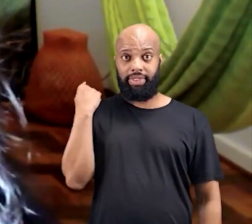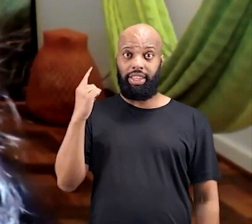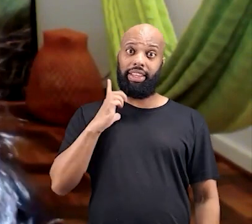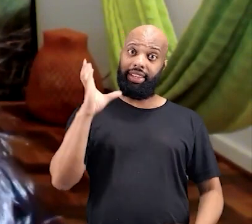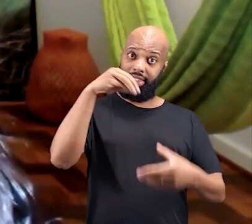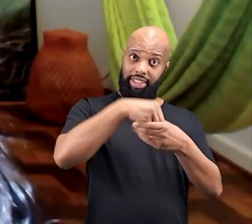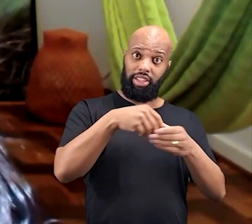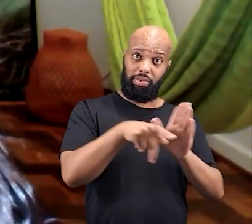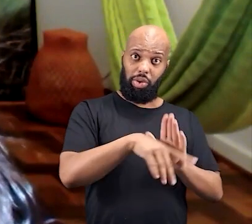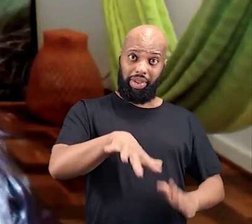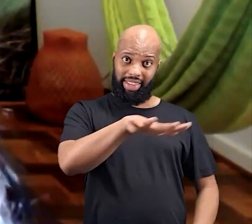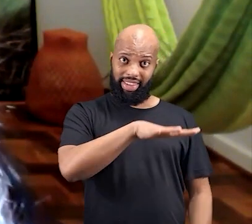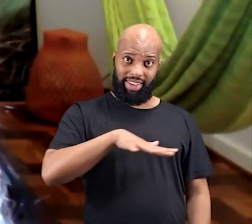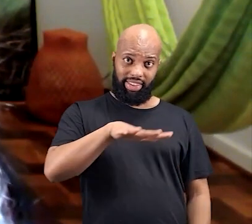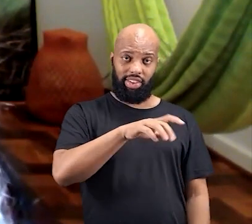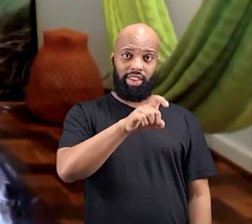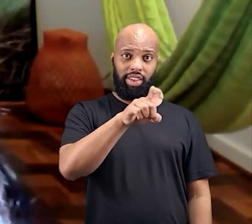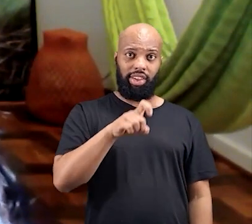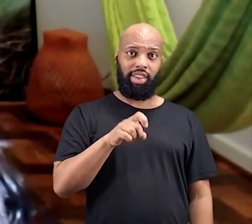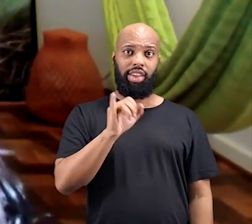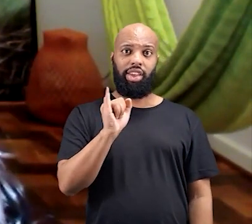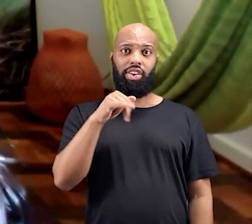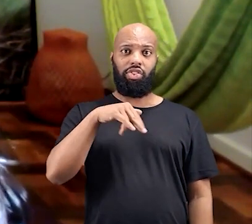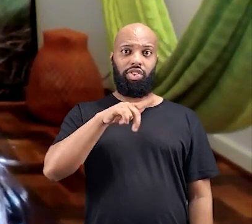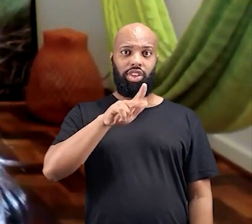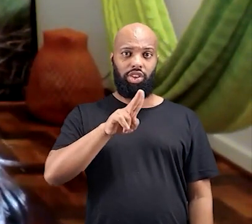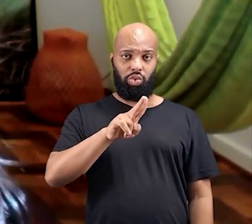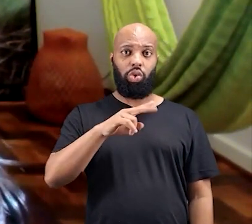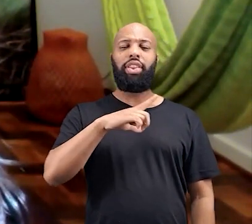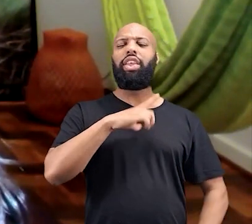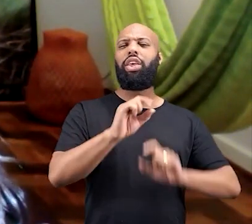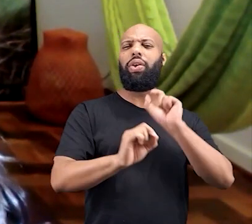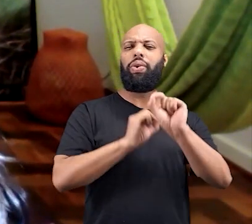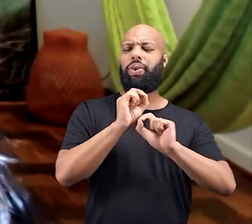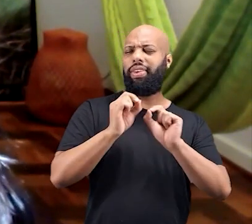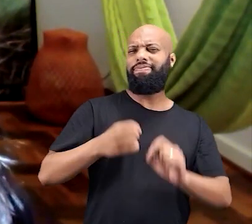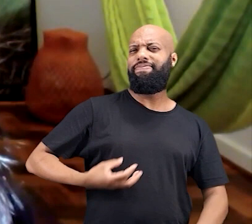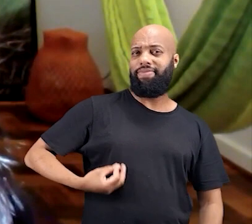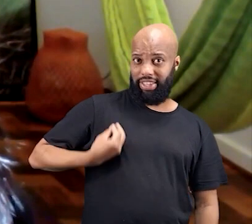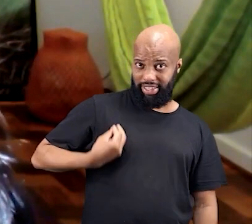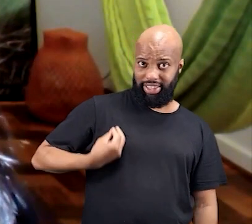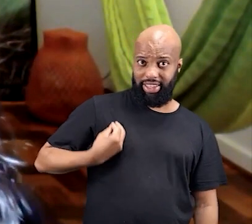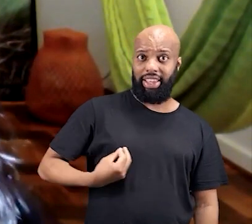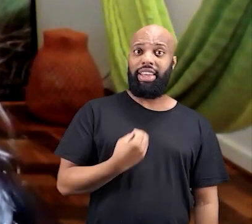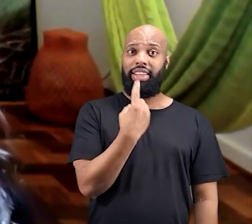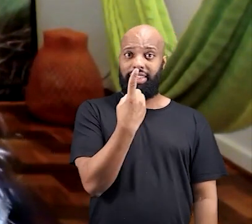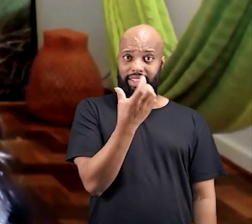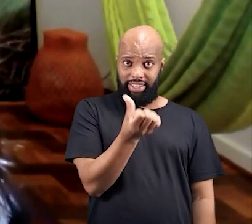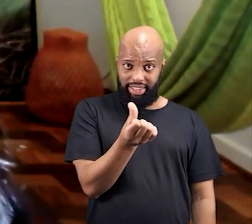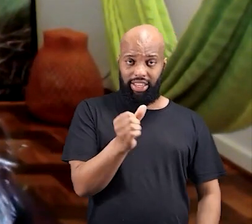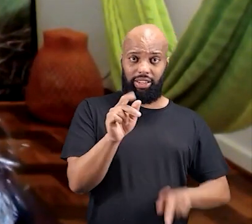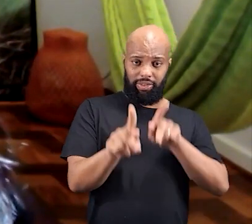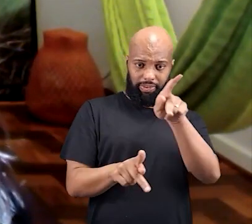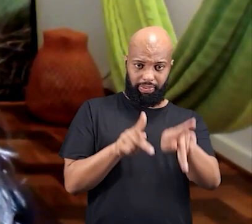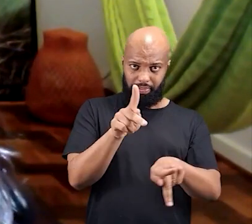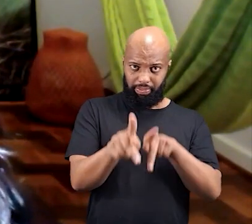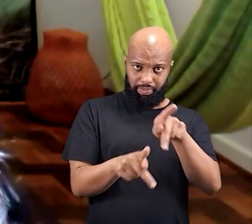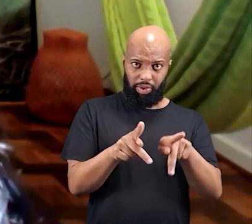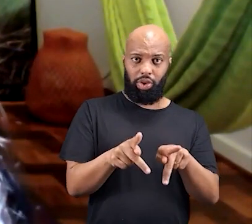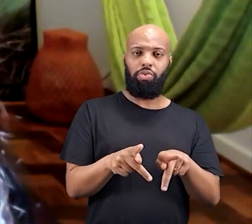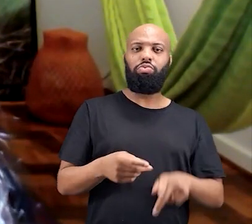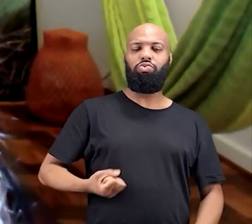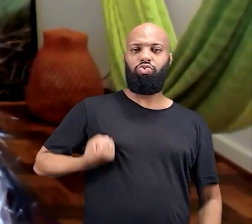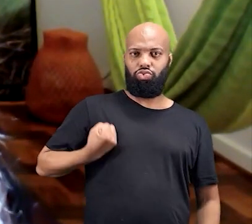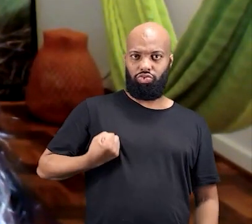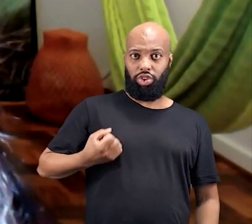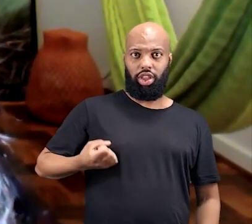atrás. E dentro do território do Xingu, existem, vivendo ali, 16